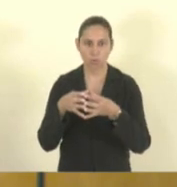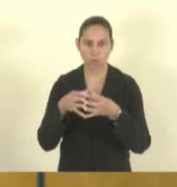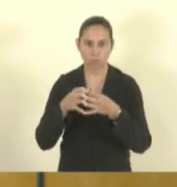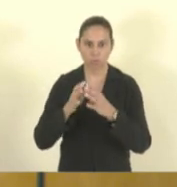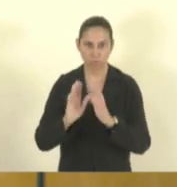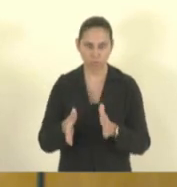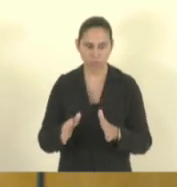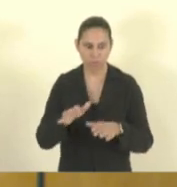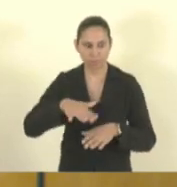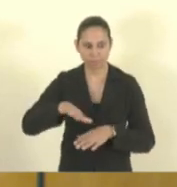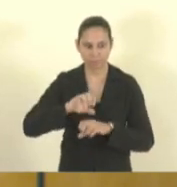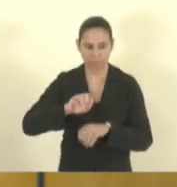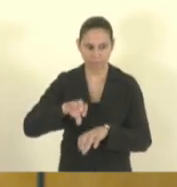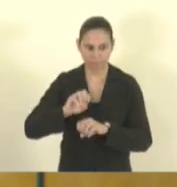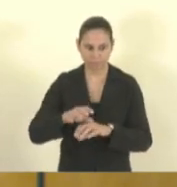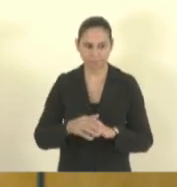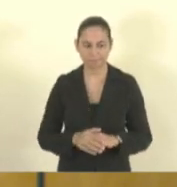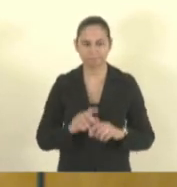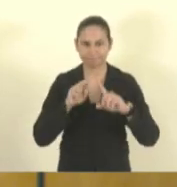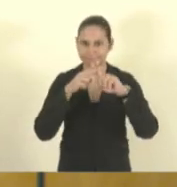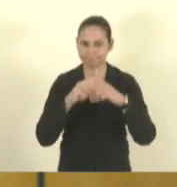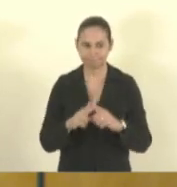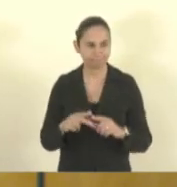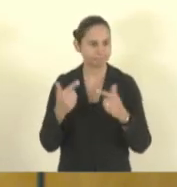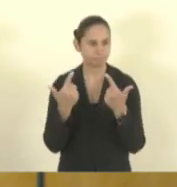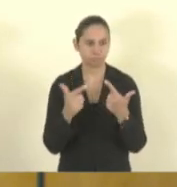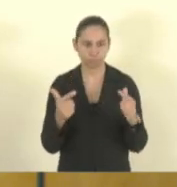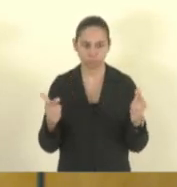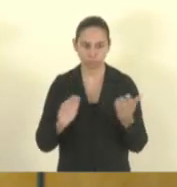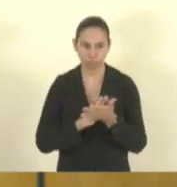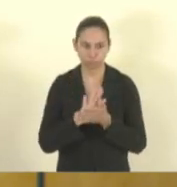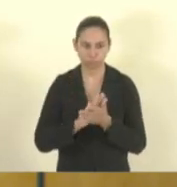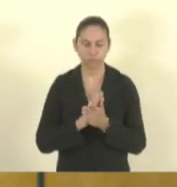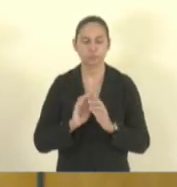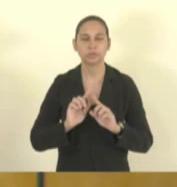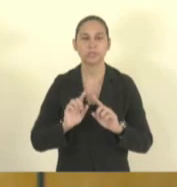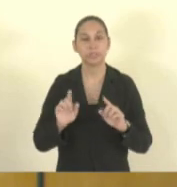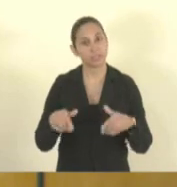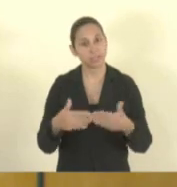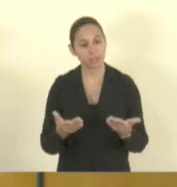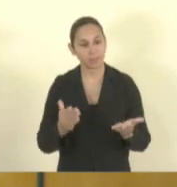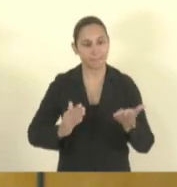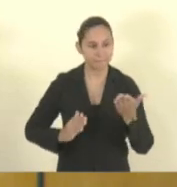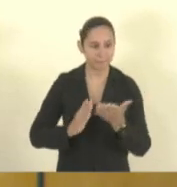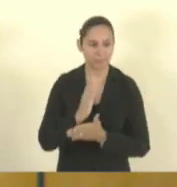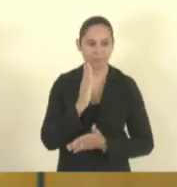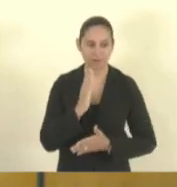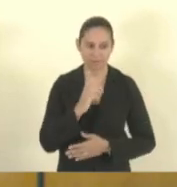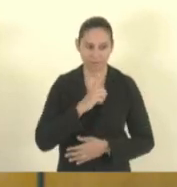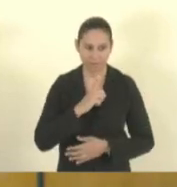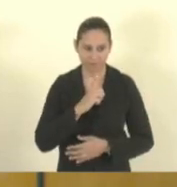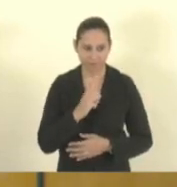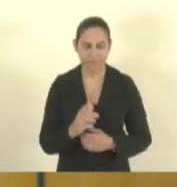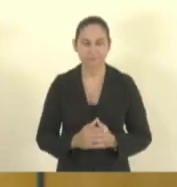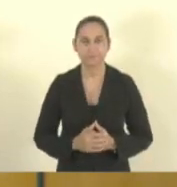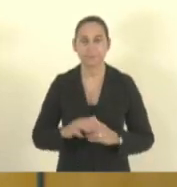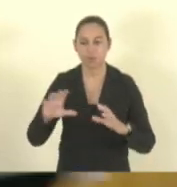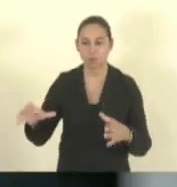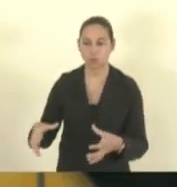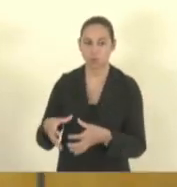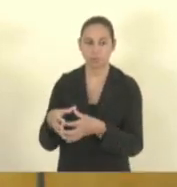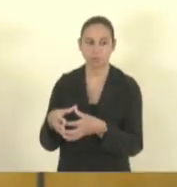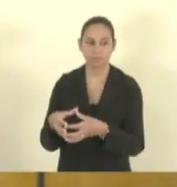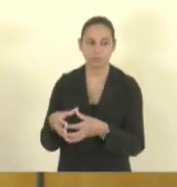nenhuma solicitação de retificação, será considerada aprovada. Peço à secretaria da comissão que